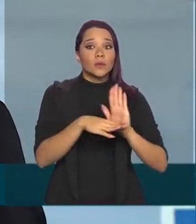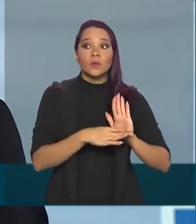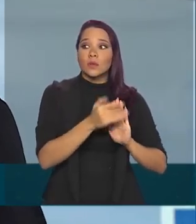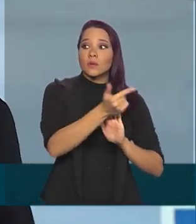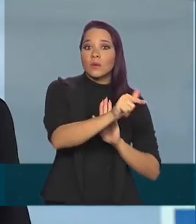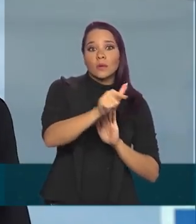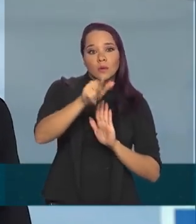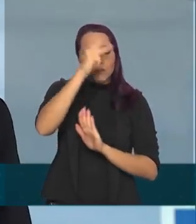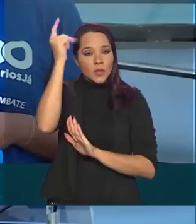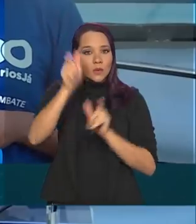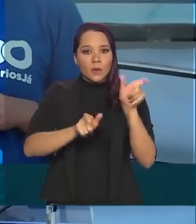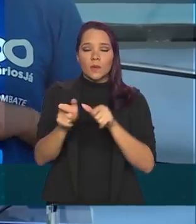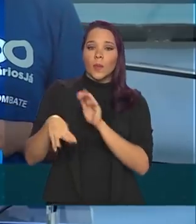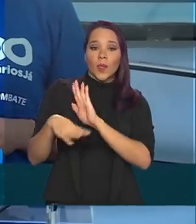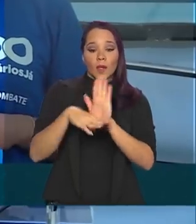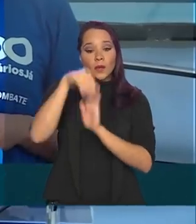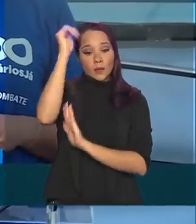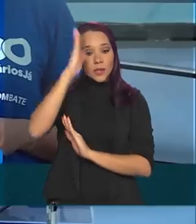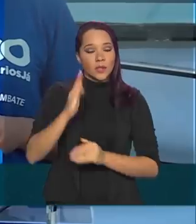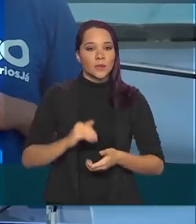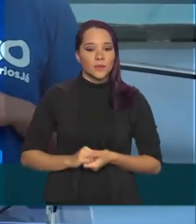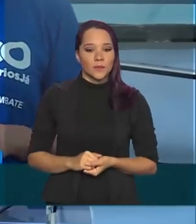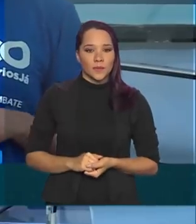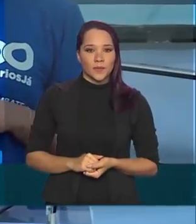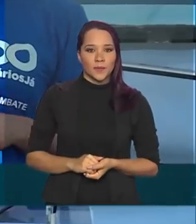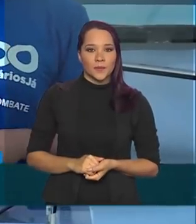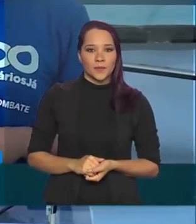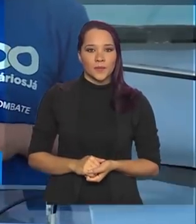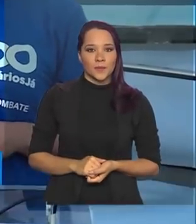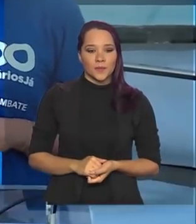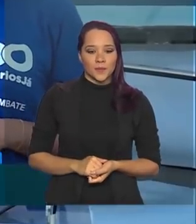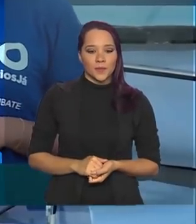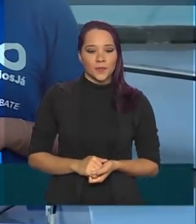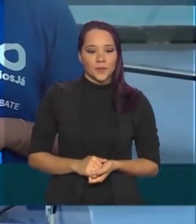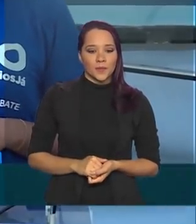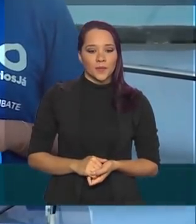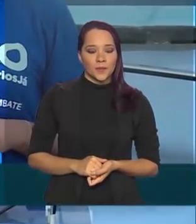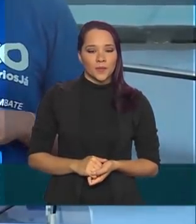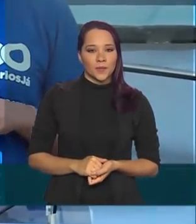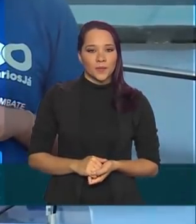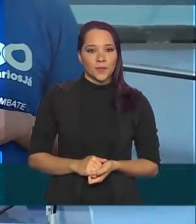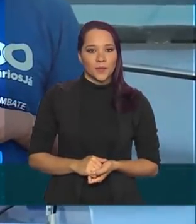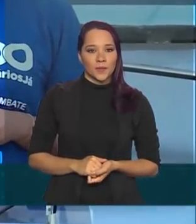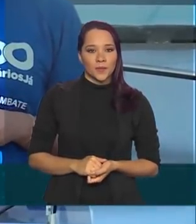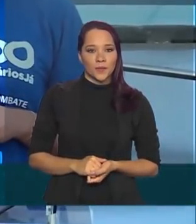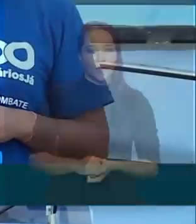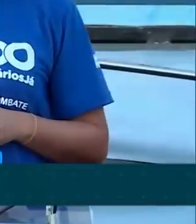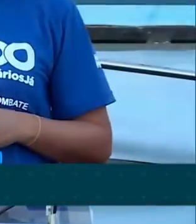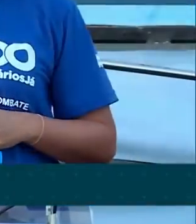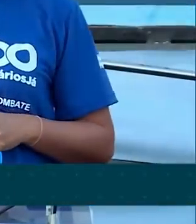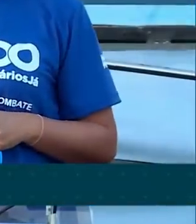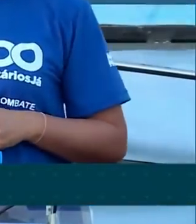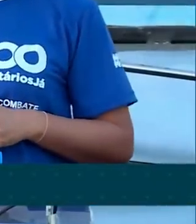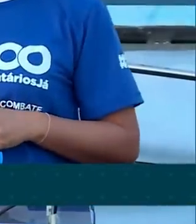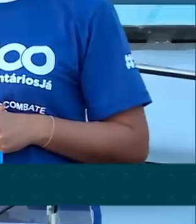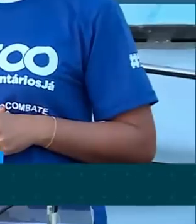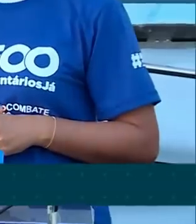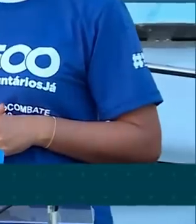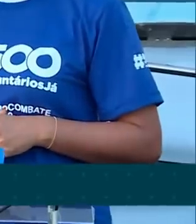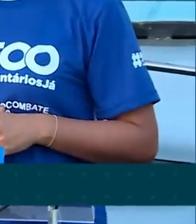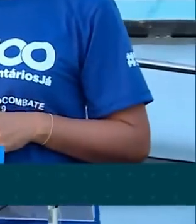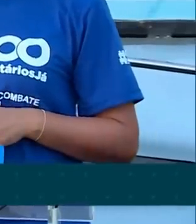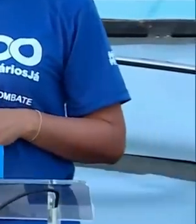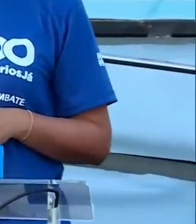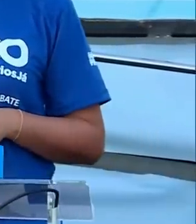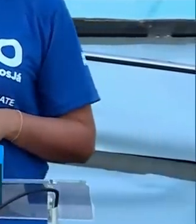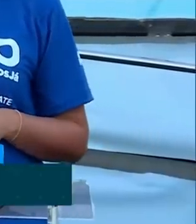outras pessoas, ajuda o Brasil. Você, voluntário, pode contribuir nessa pesquisa. O remédio não tem efeito colateral